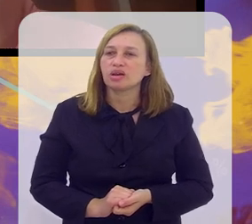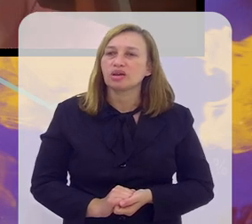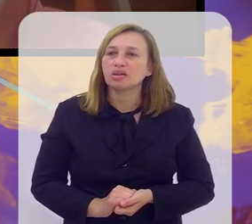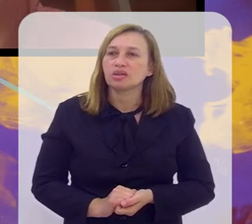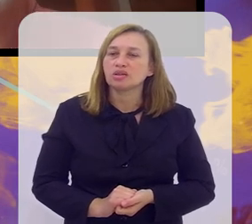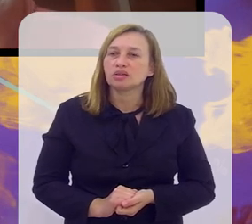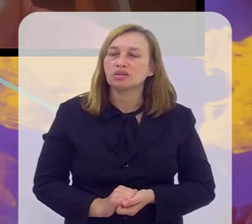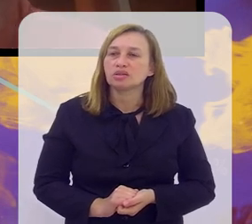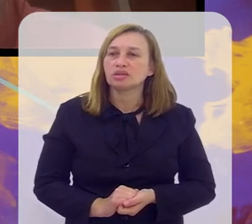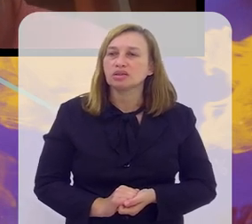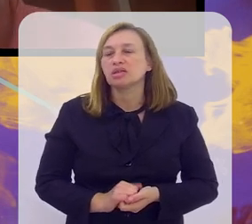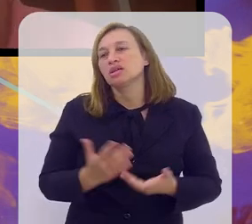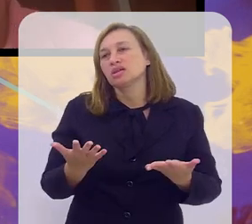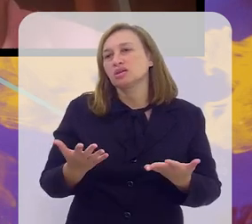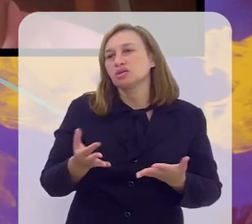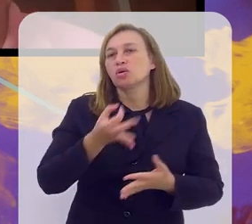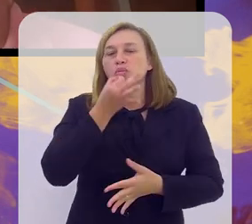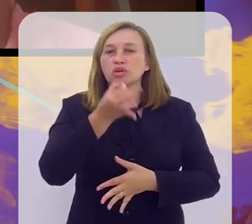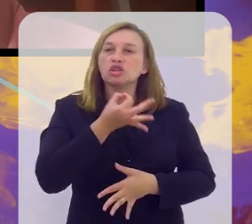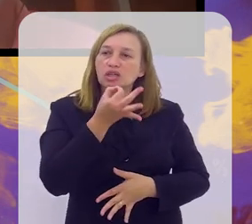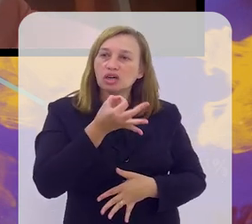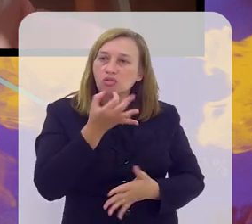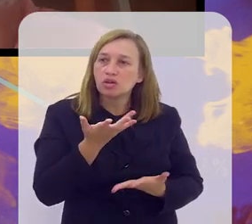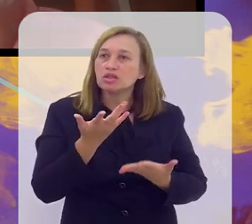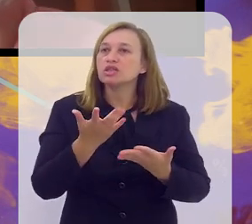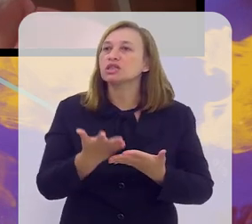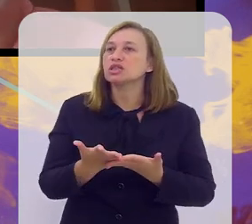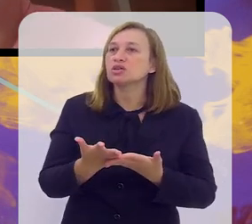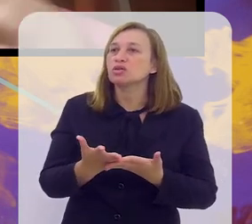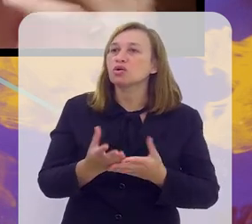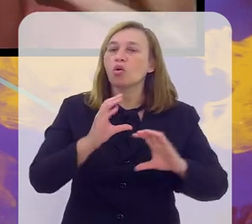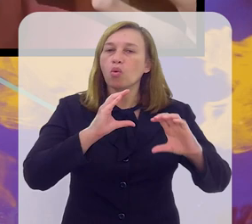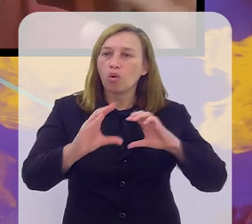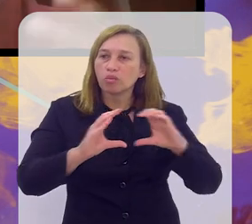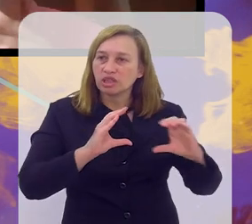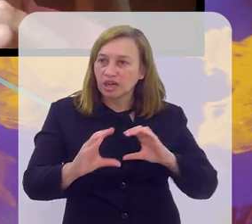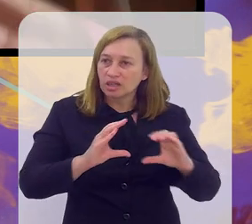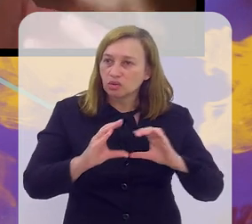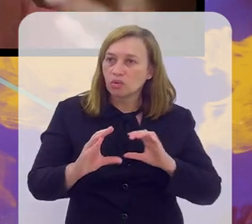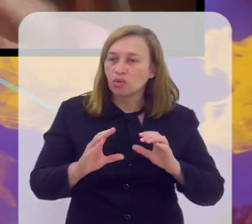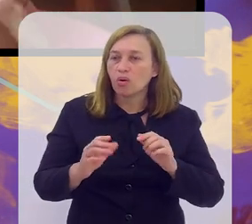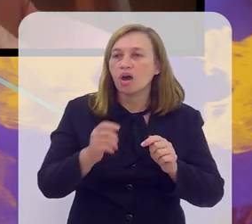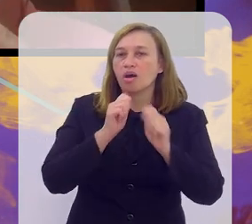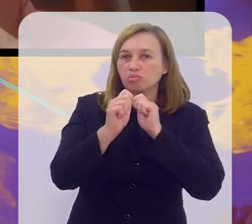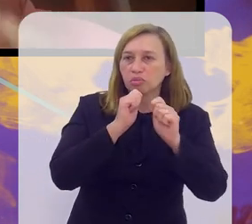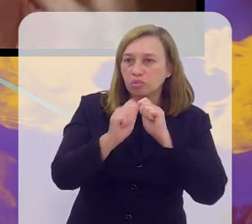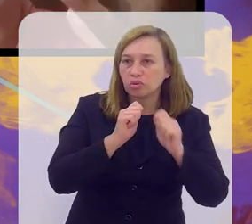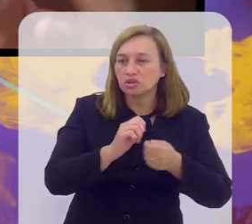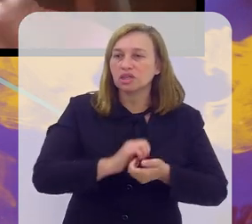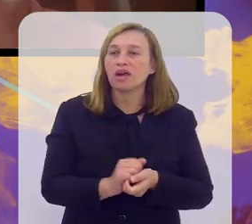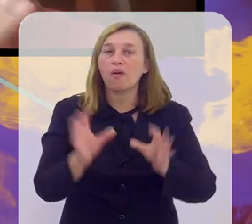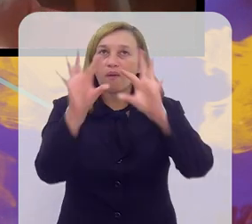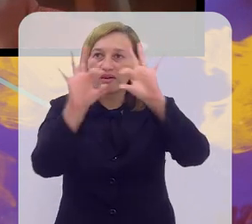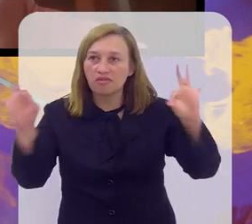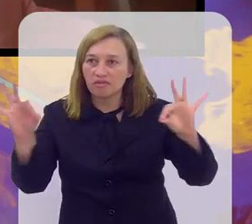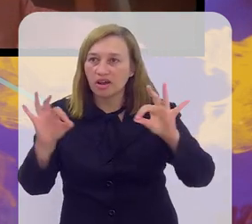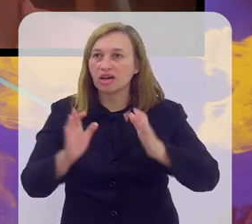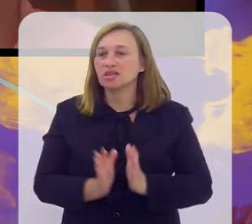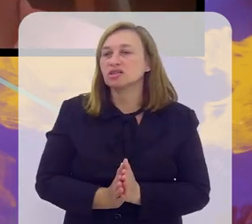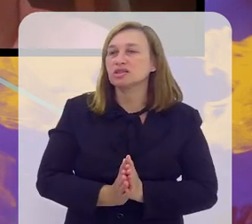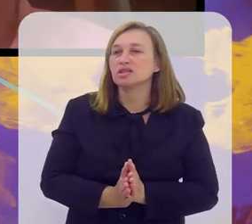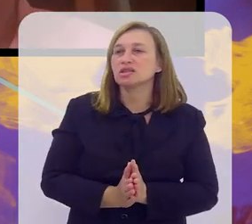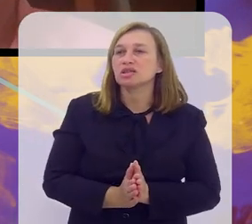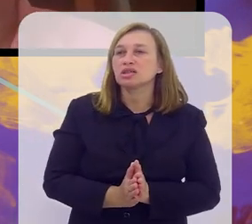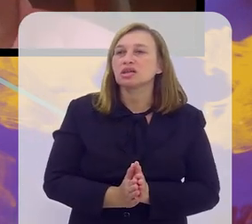tem suas altercações. Estou me dirigindo ao comunicador Kleber Leite, repórter Kleber Leite. Ele tinha essa frase nos